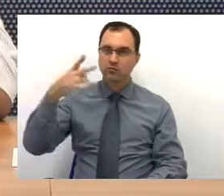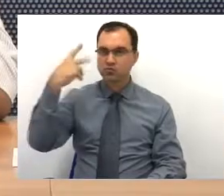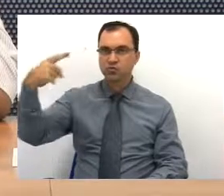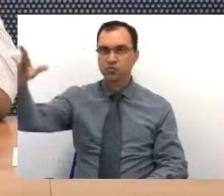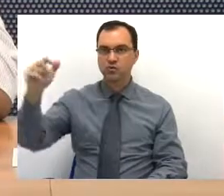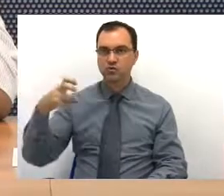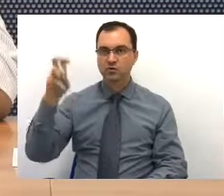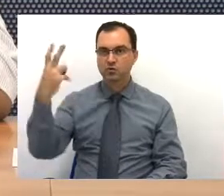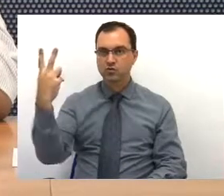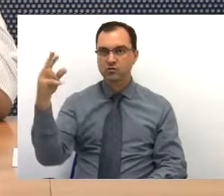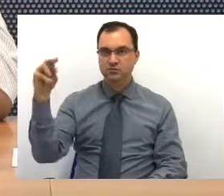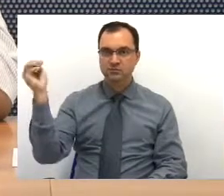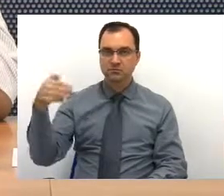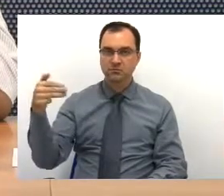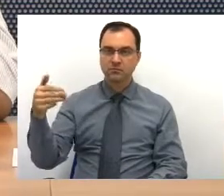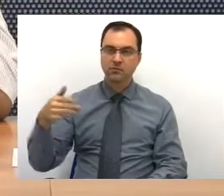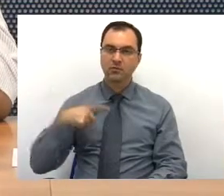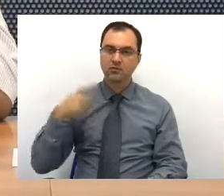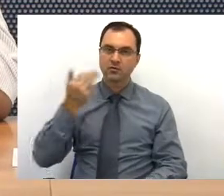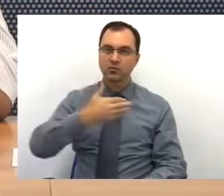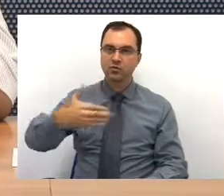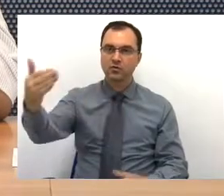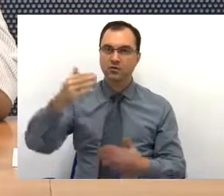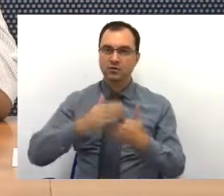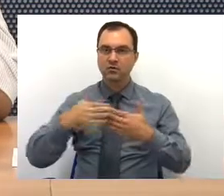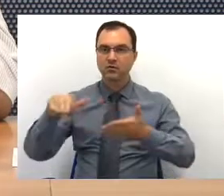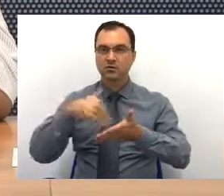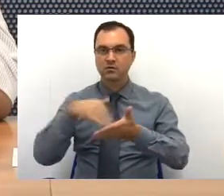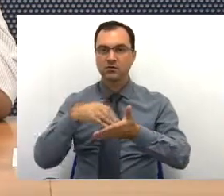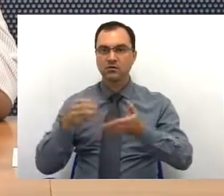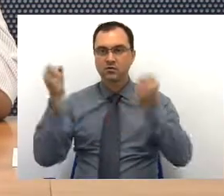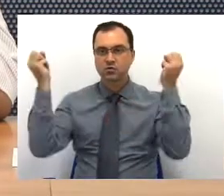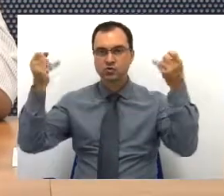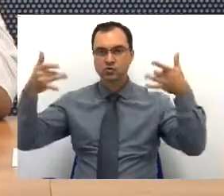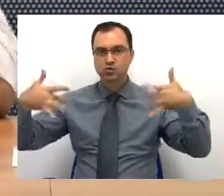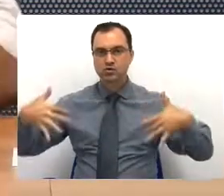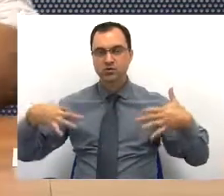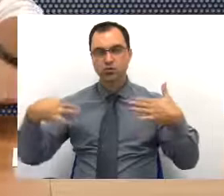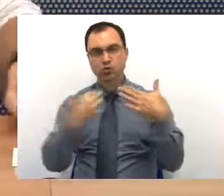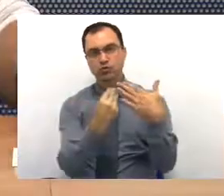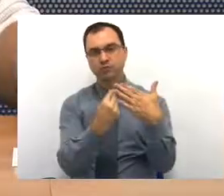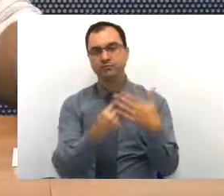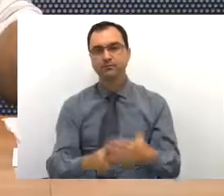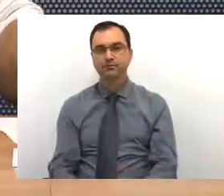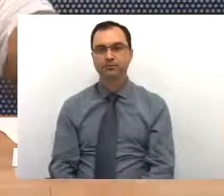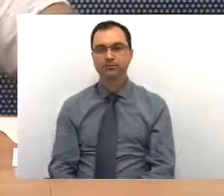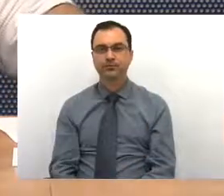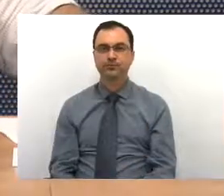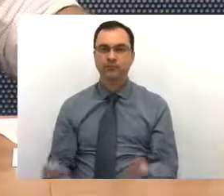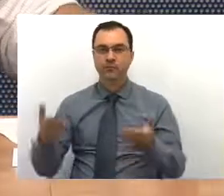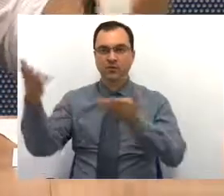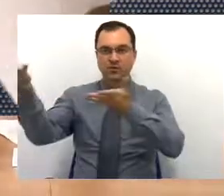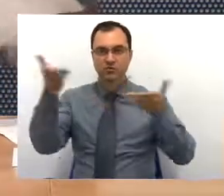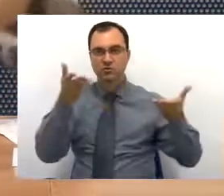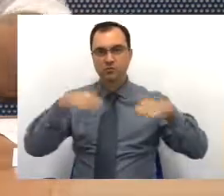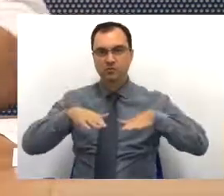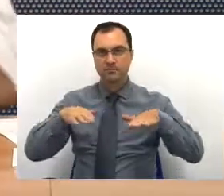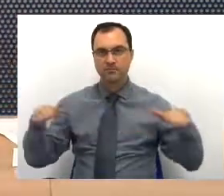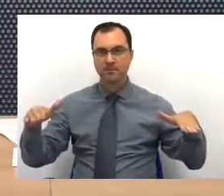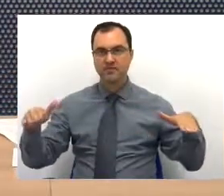interessados, por dois minutos. Na sequência, o secretário efetuará os devidos esclarecimentos. Chamo à mesa